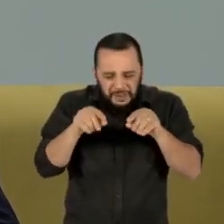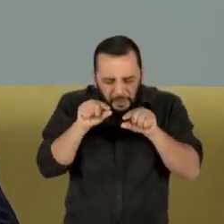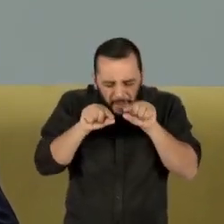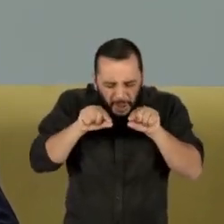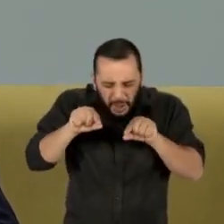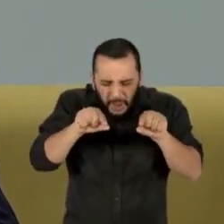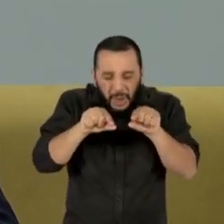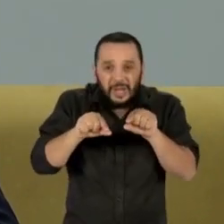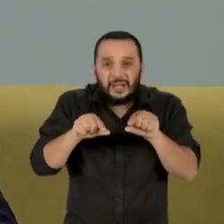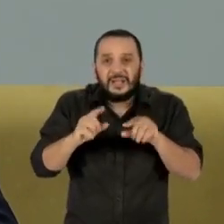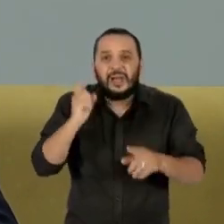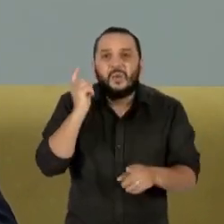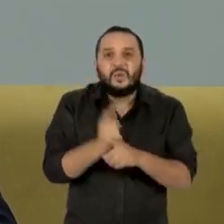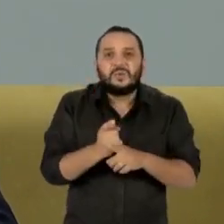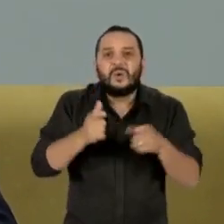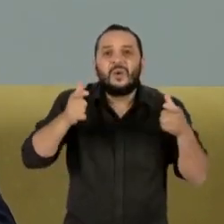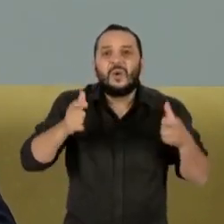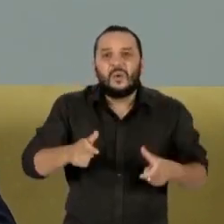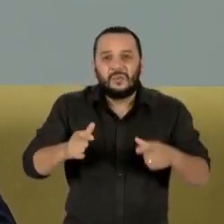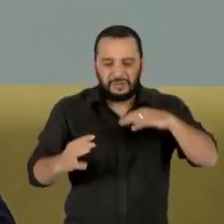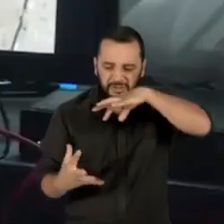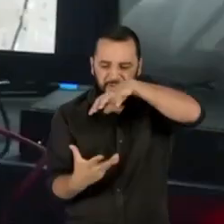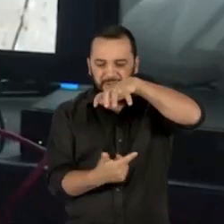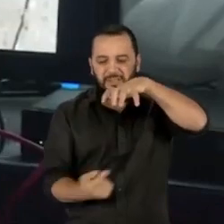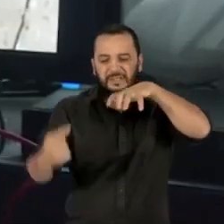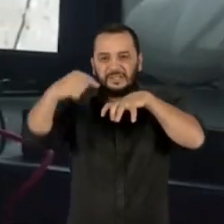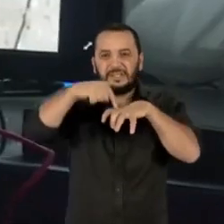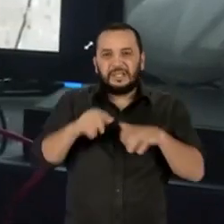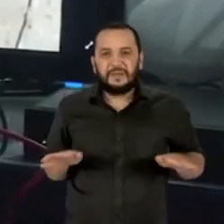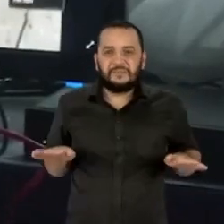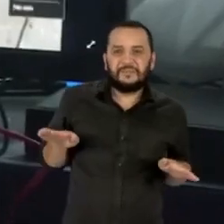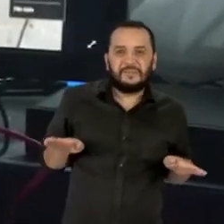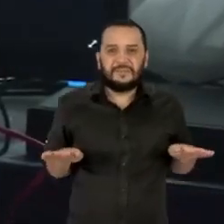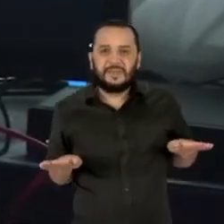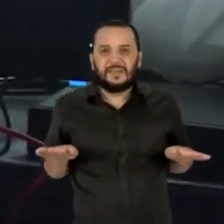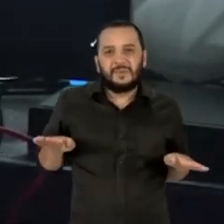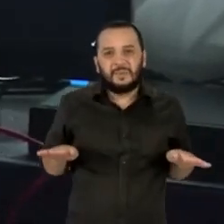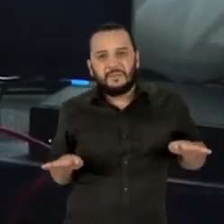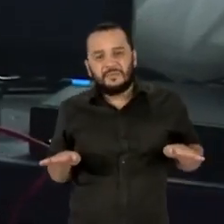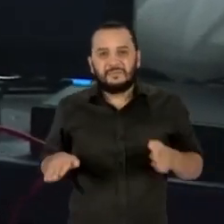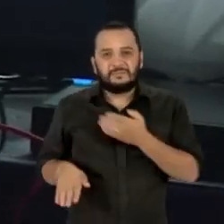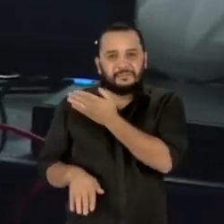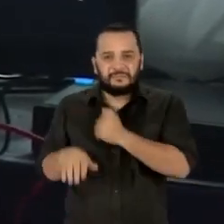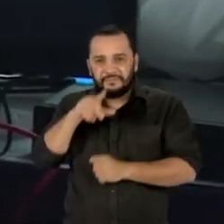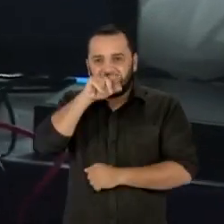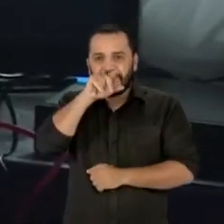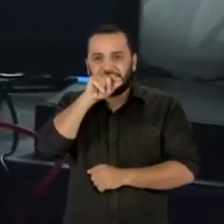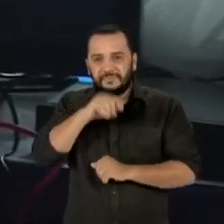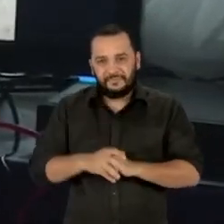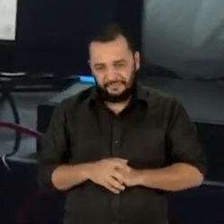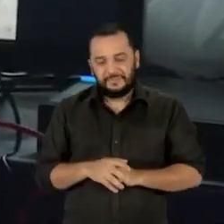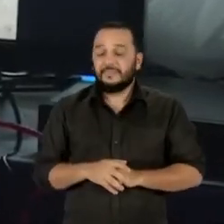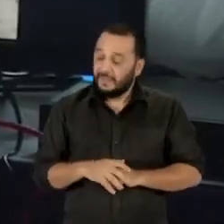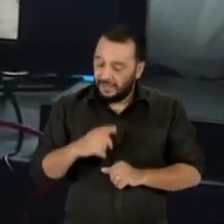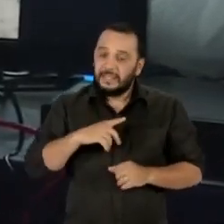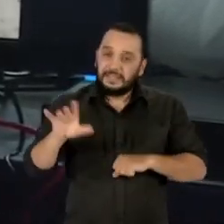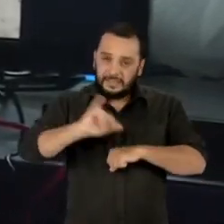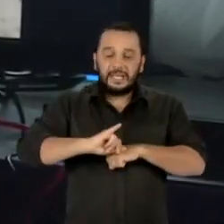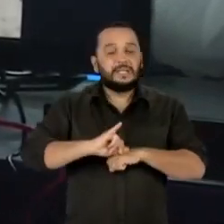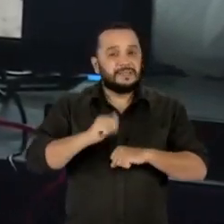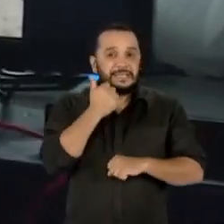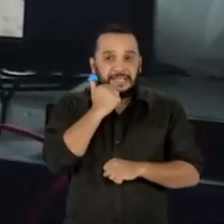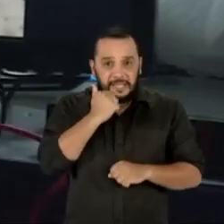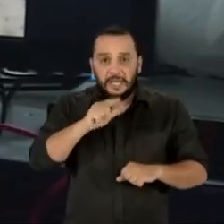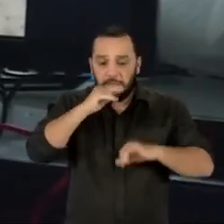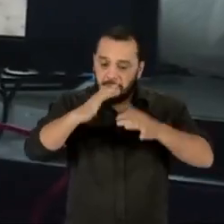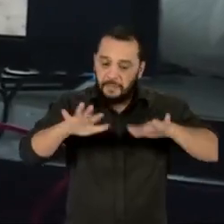encontrados também em pinguins na Antártida. Um estudo realizado pelo Centro de Ciências do Mar